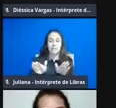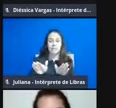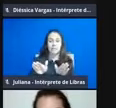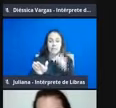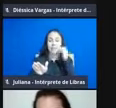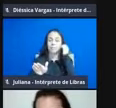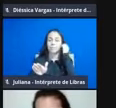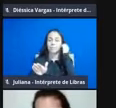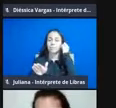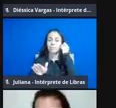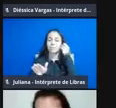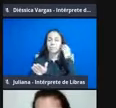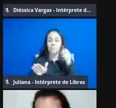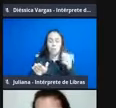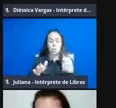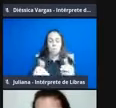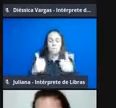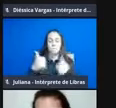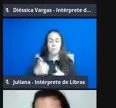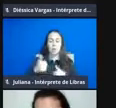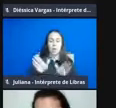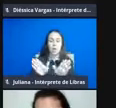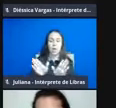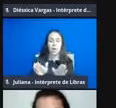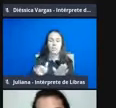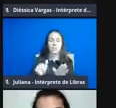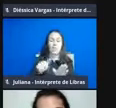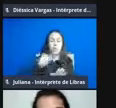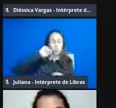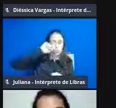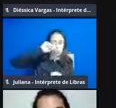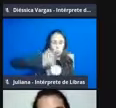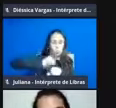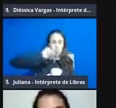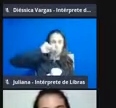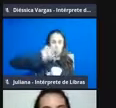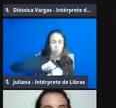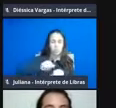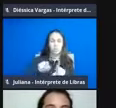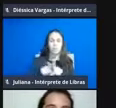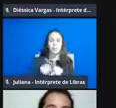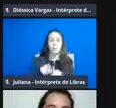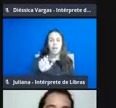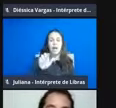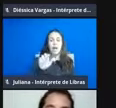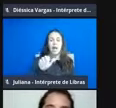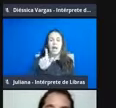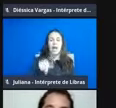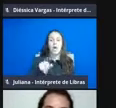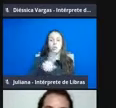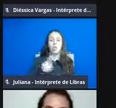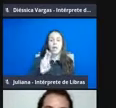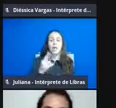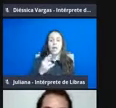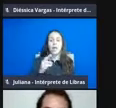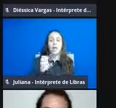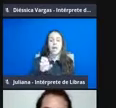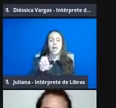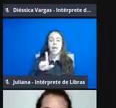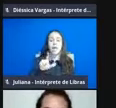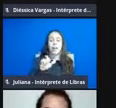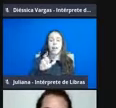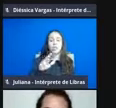asas dos besouros é bem rígido, a gente chama de asas hélitros, tá, essa,